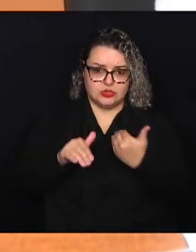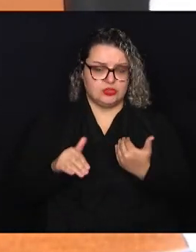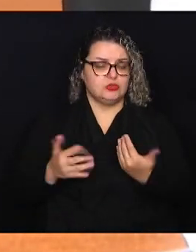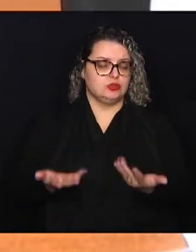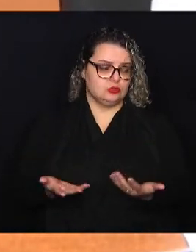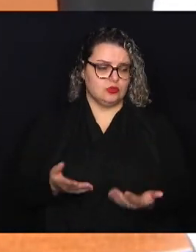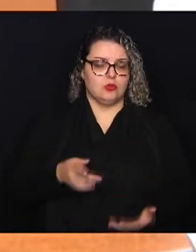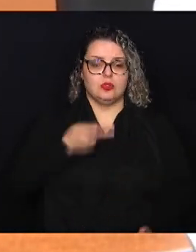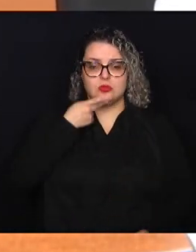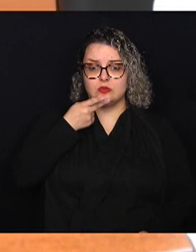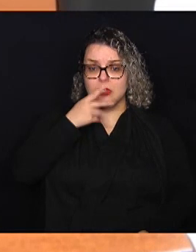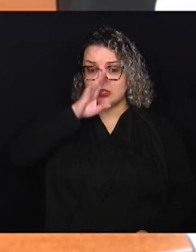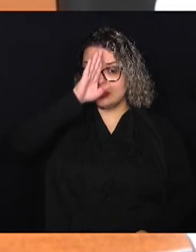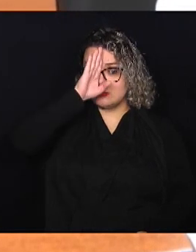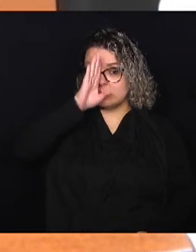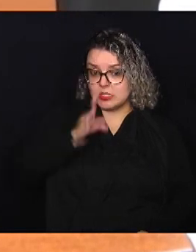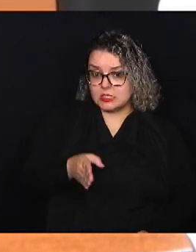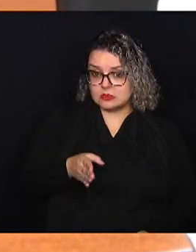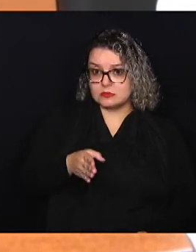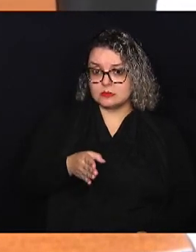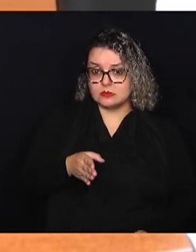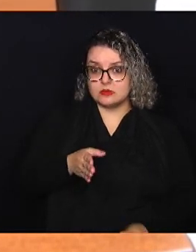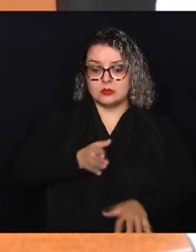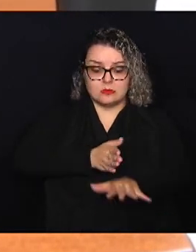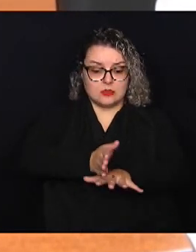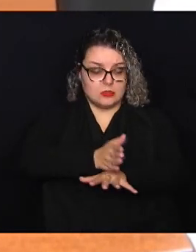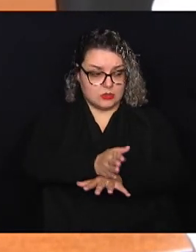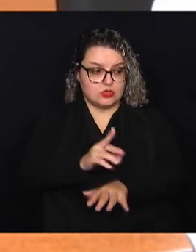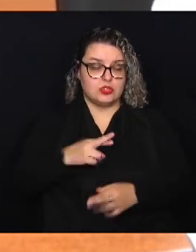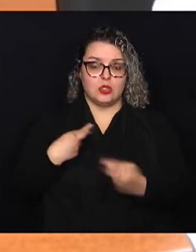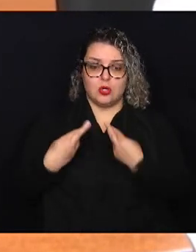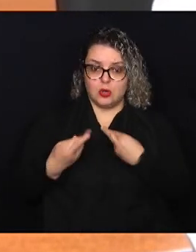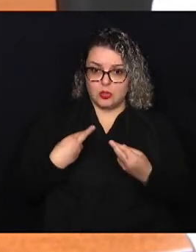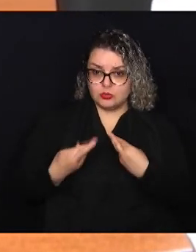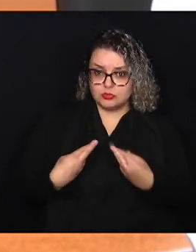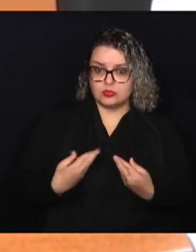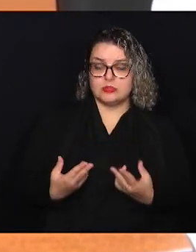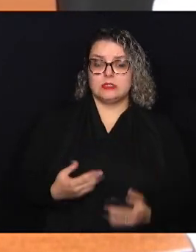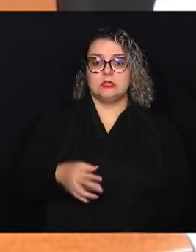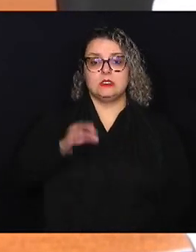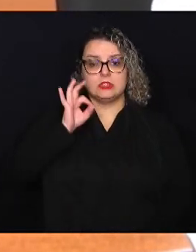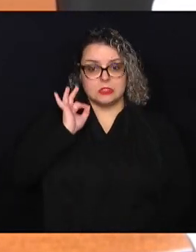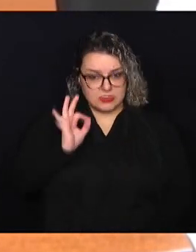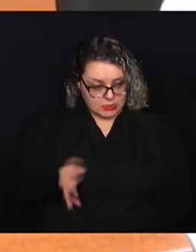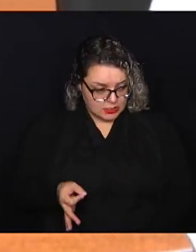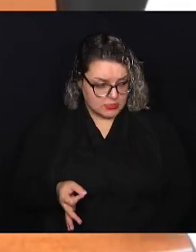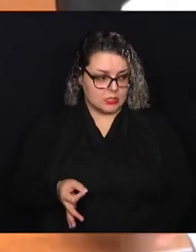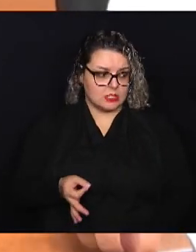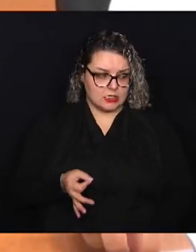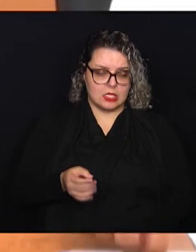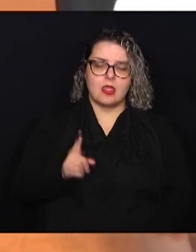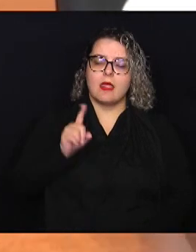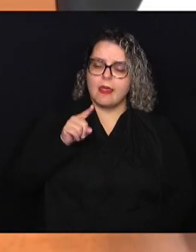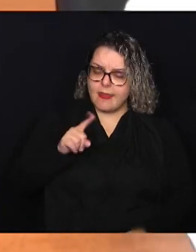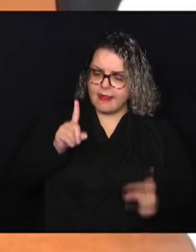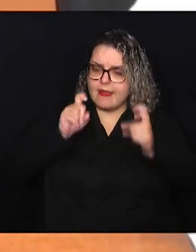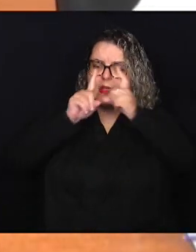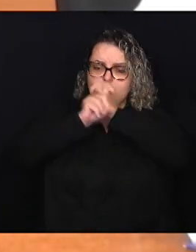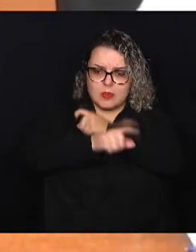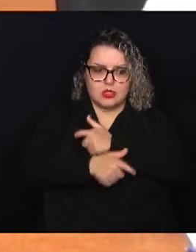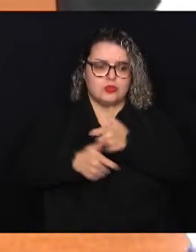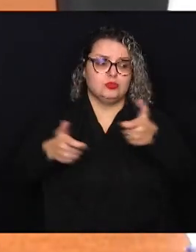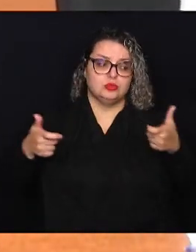principalmente de eixos de rodovias. e realmente é uma grande dificuldade hoje a